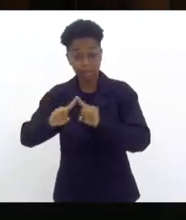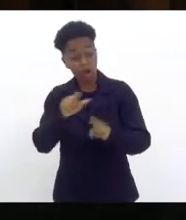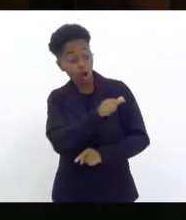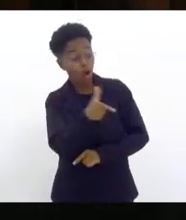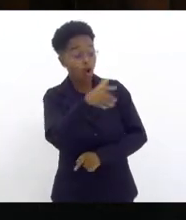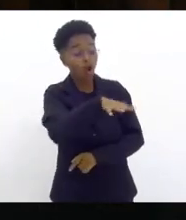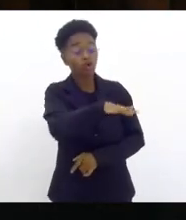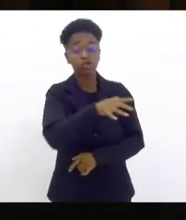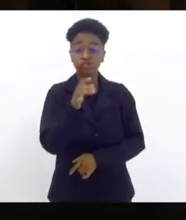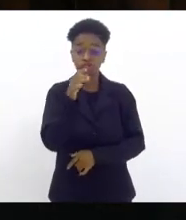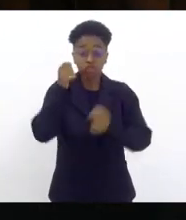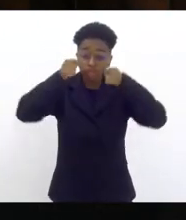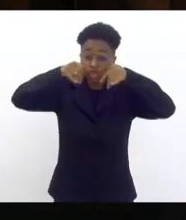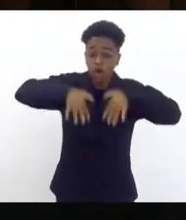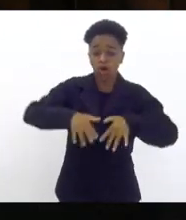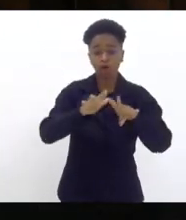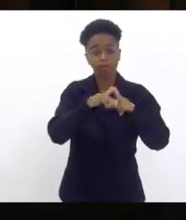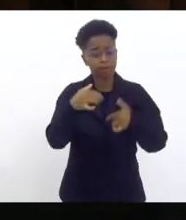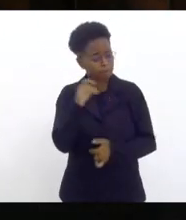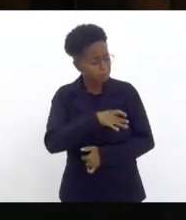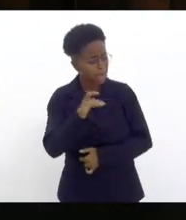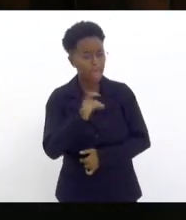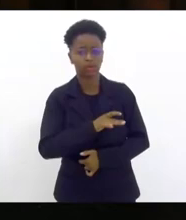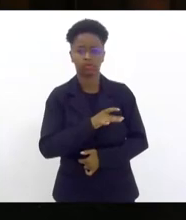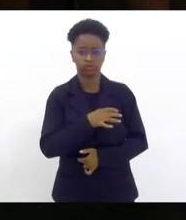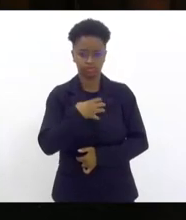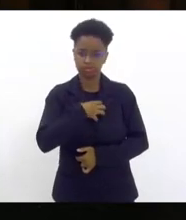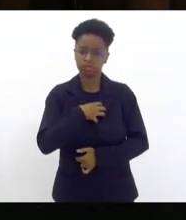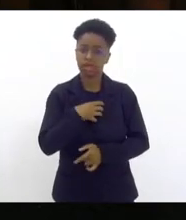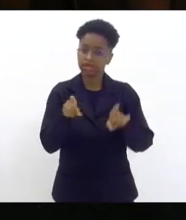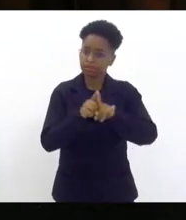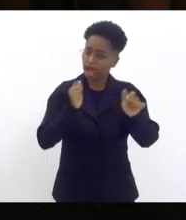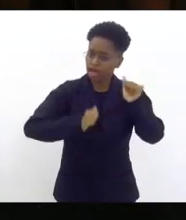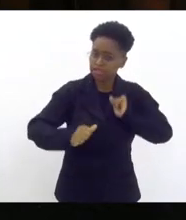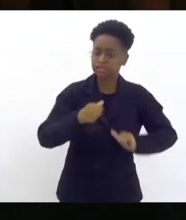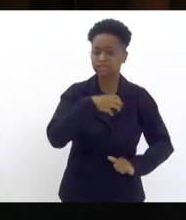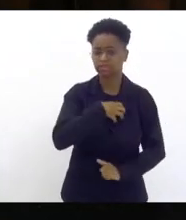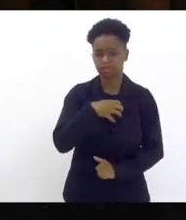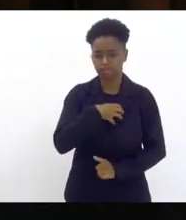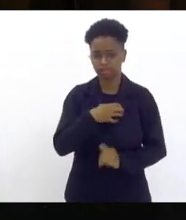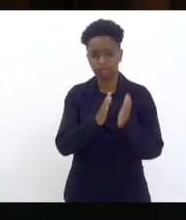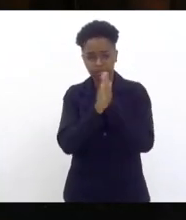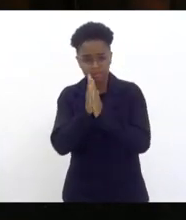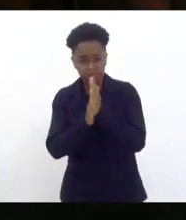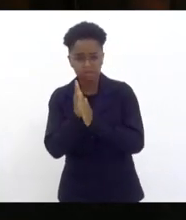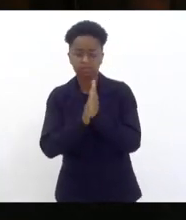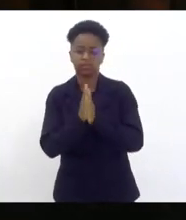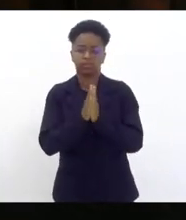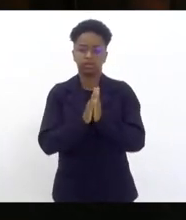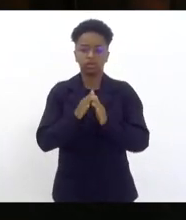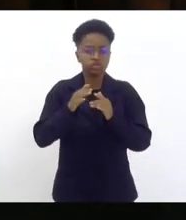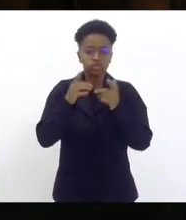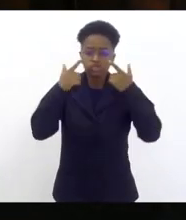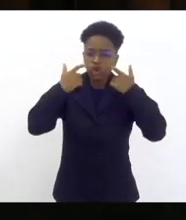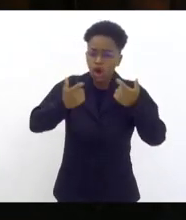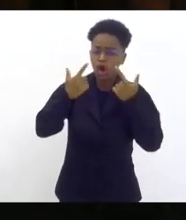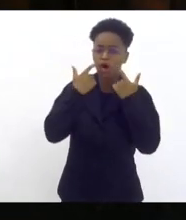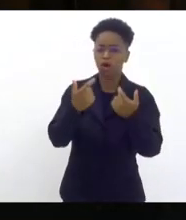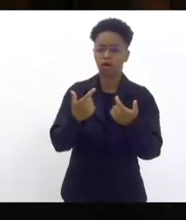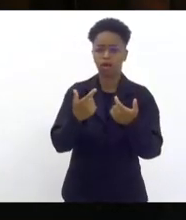síndrome do pânico choram com ansiedade choram porque